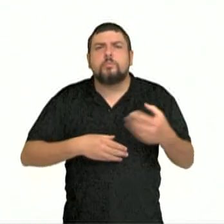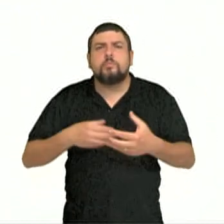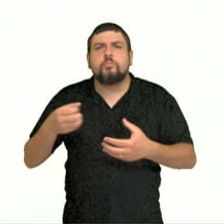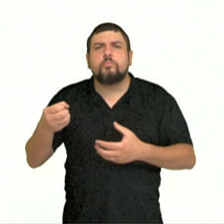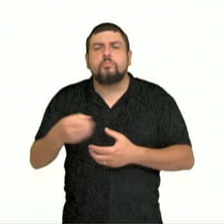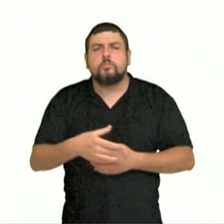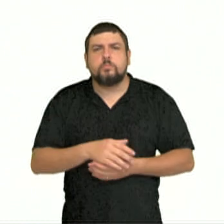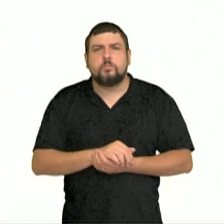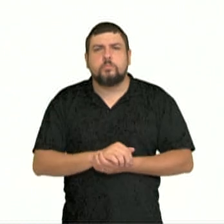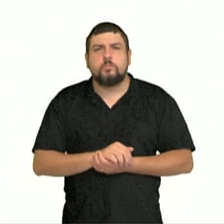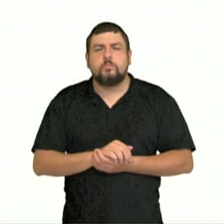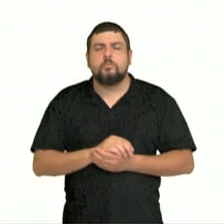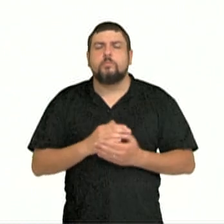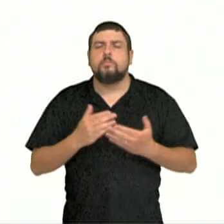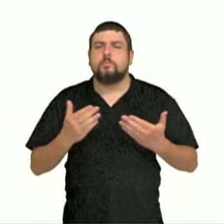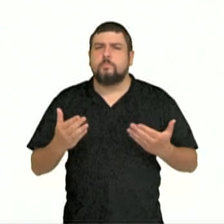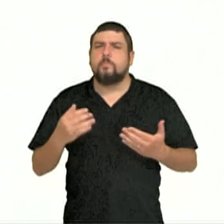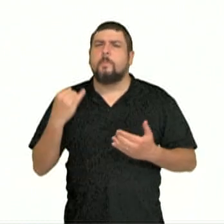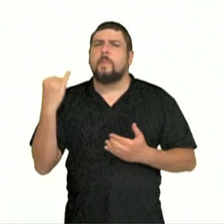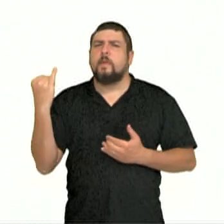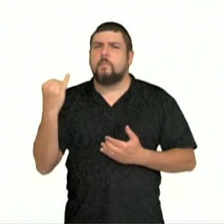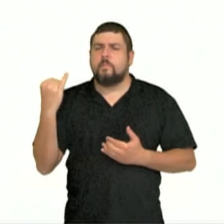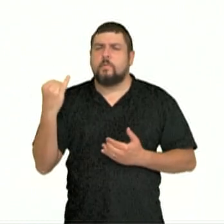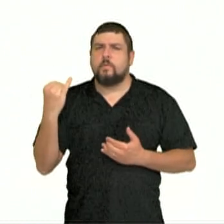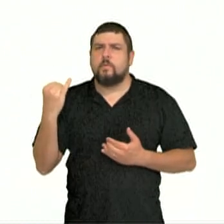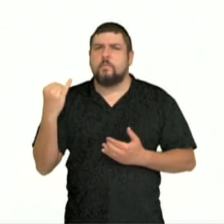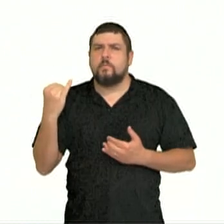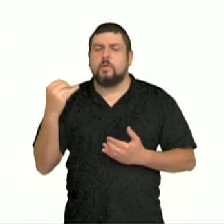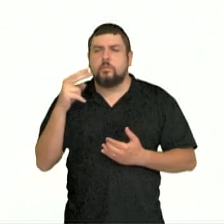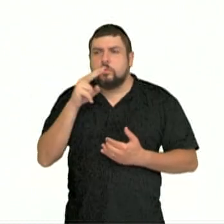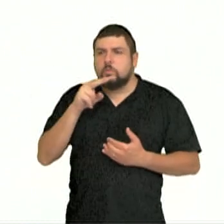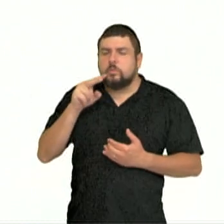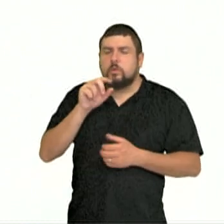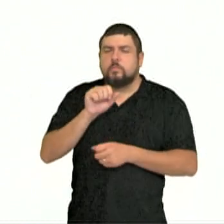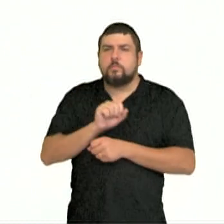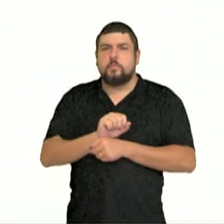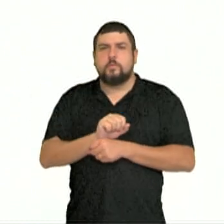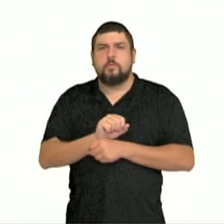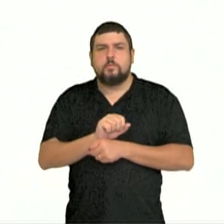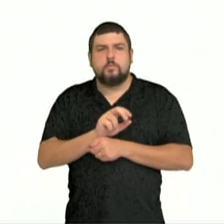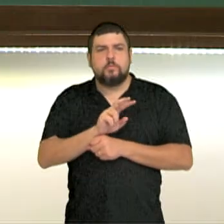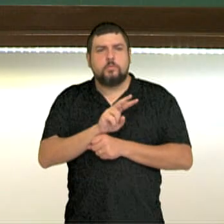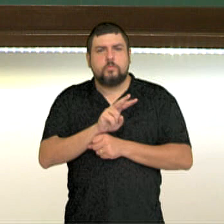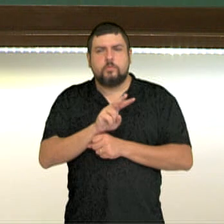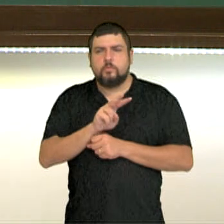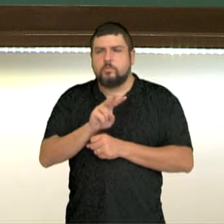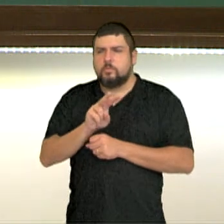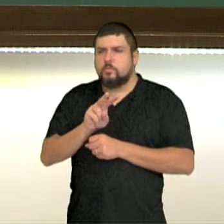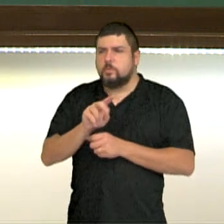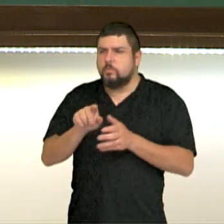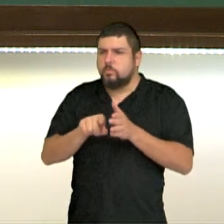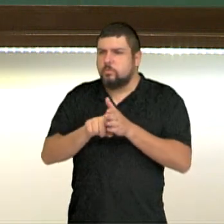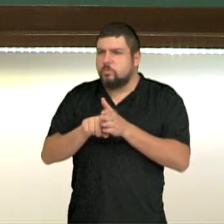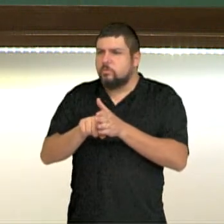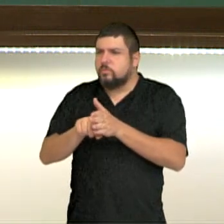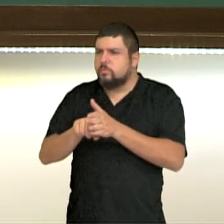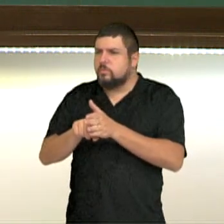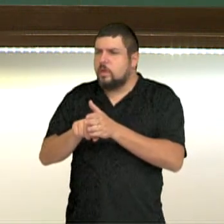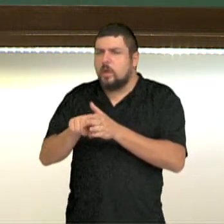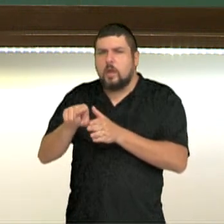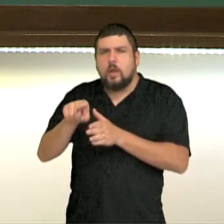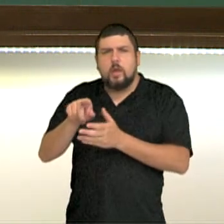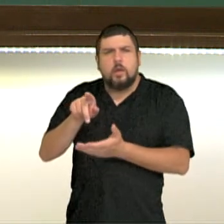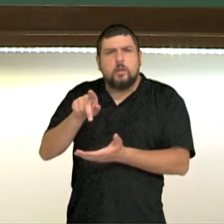extrema importância pararmos um pouquinho e olharmos para a realidade, investigarmos, será que isso, de fato, é